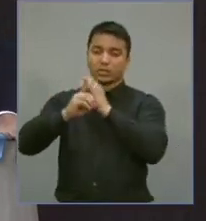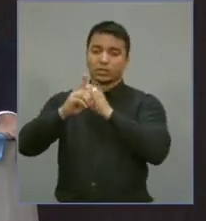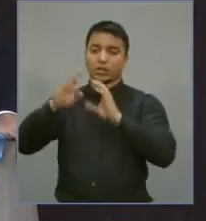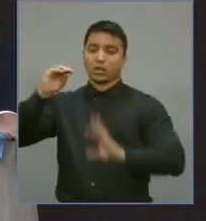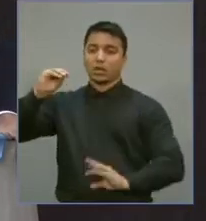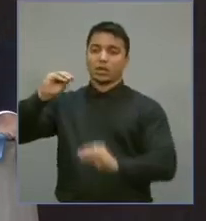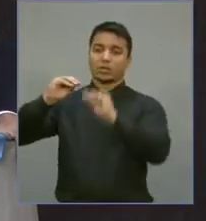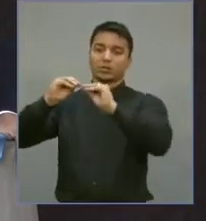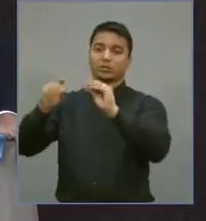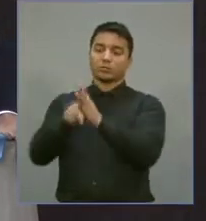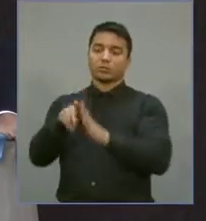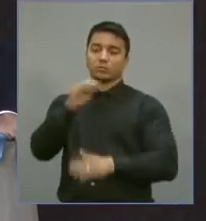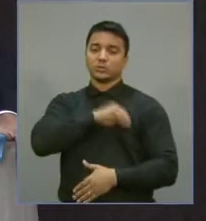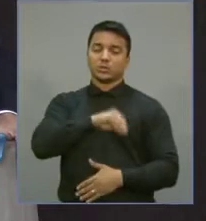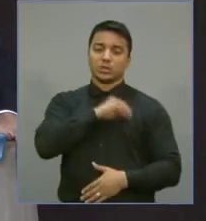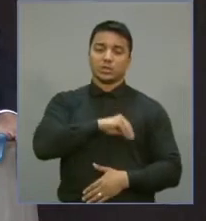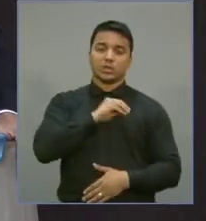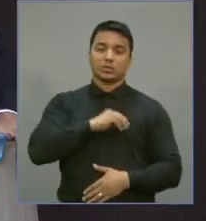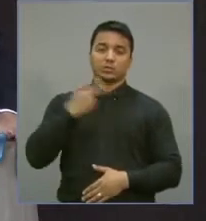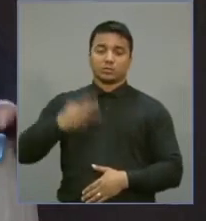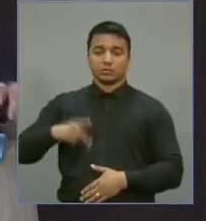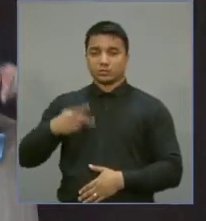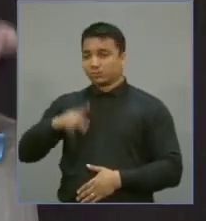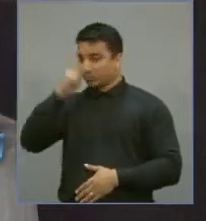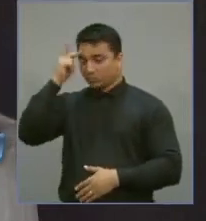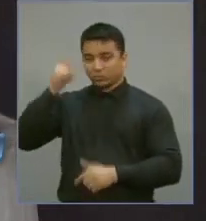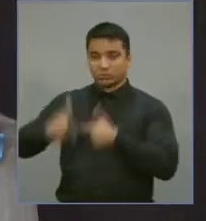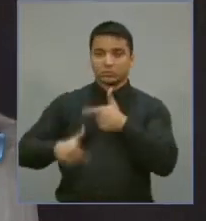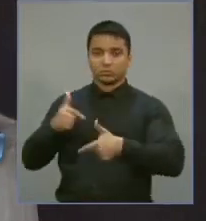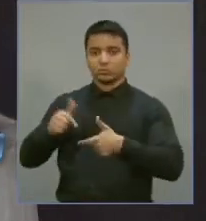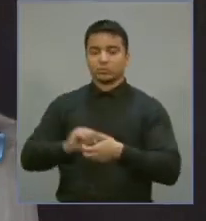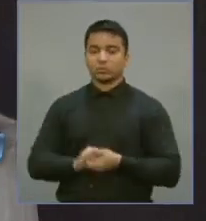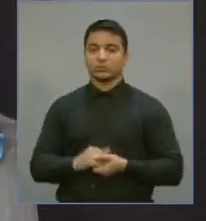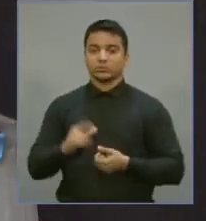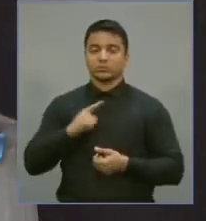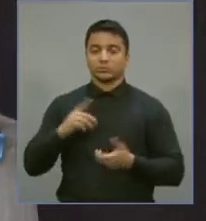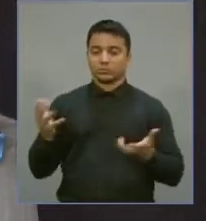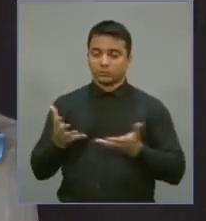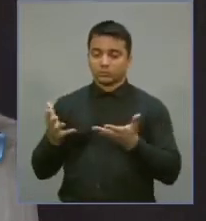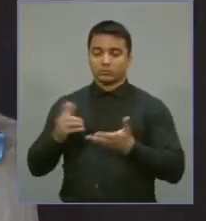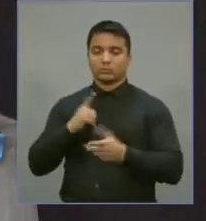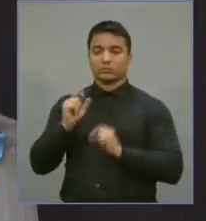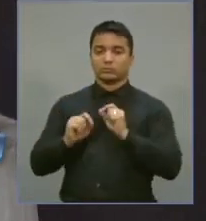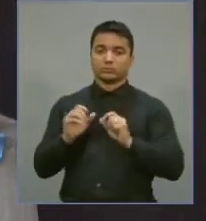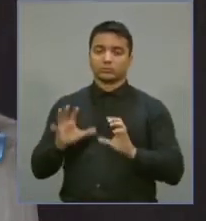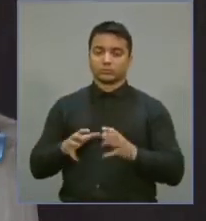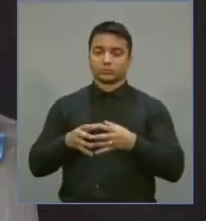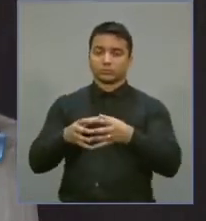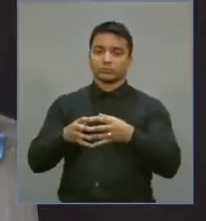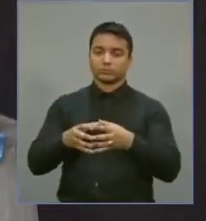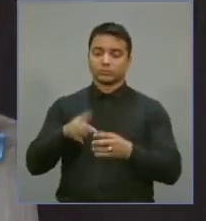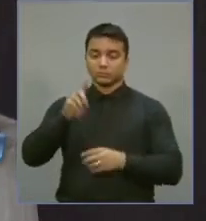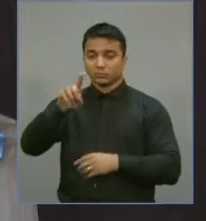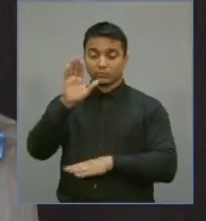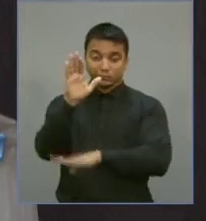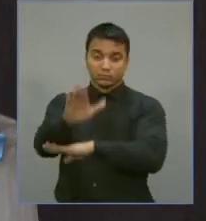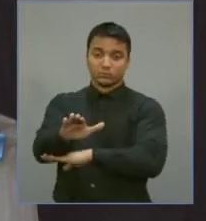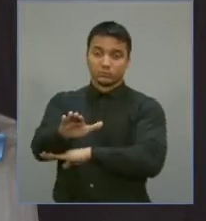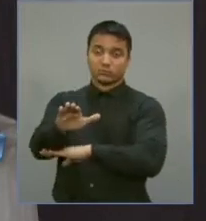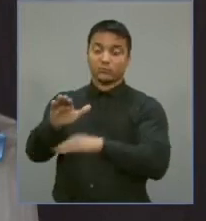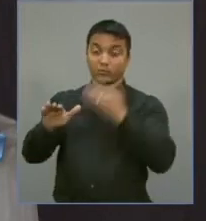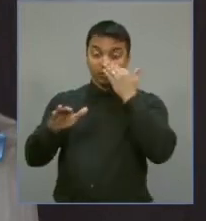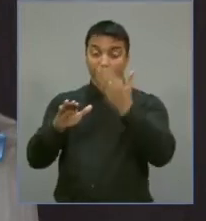reposição salarial a estes servidores. Estavam hoje à frente, lá do Palácio da